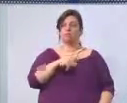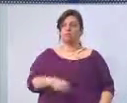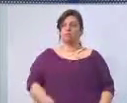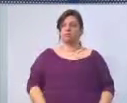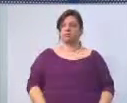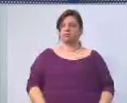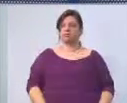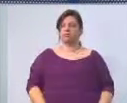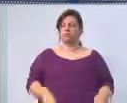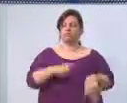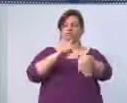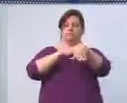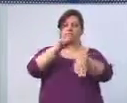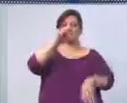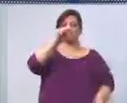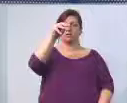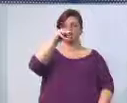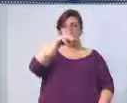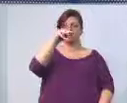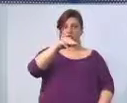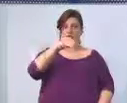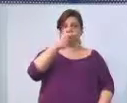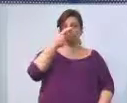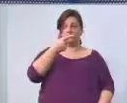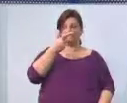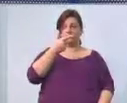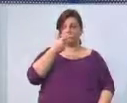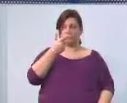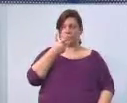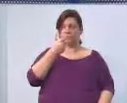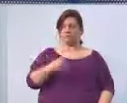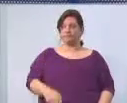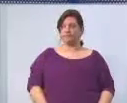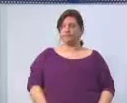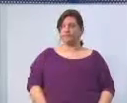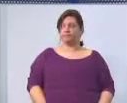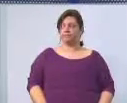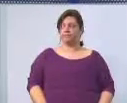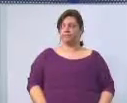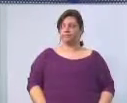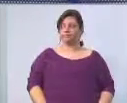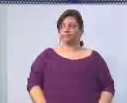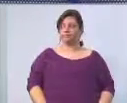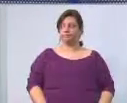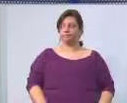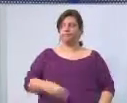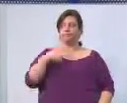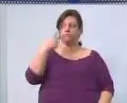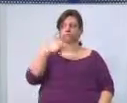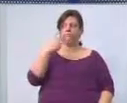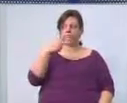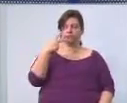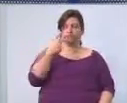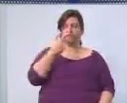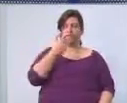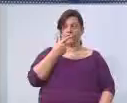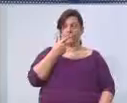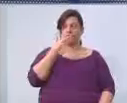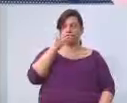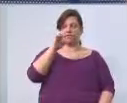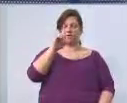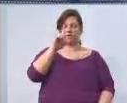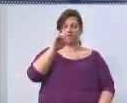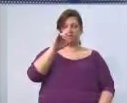um tempo de 10 minutos para usar a palavra. Tem algum vereador? Vereador Índio de Cumbica, usando a palavra